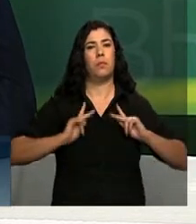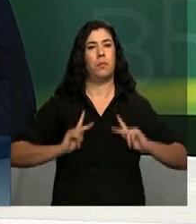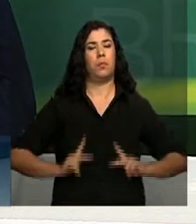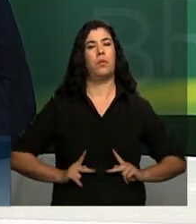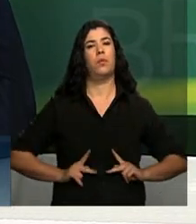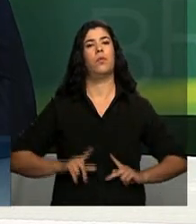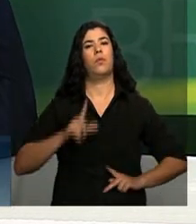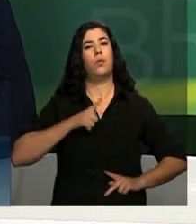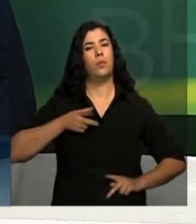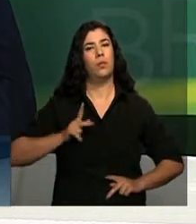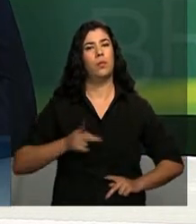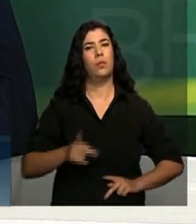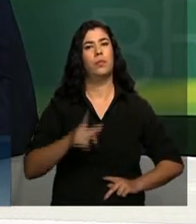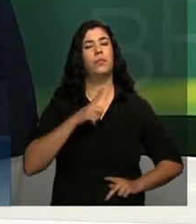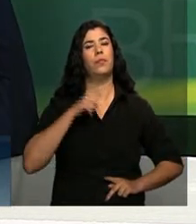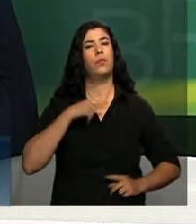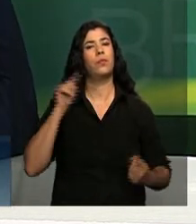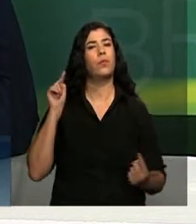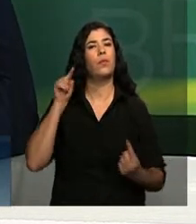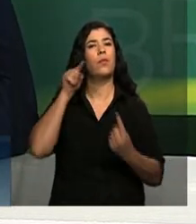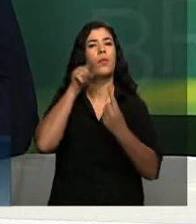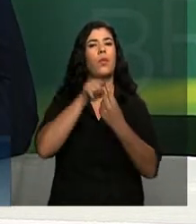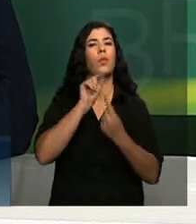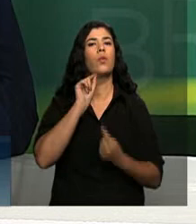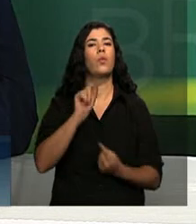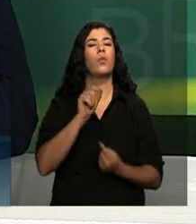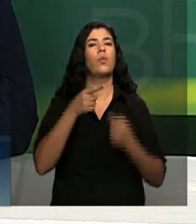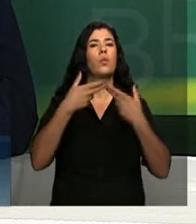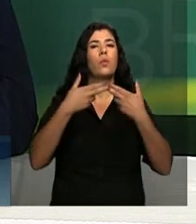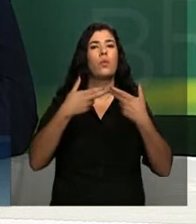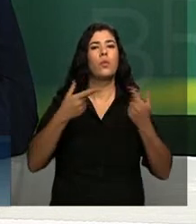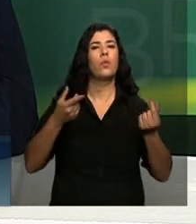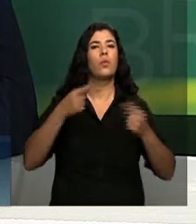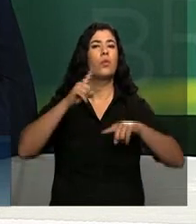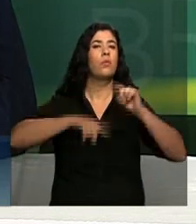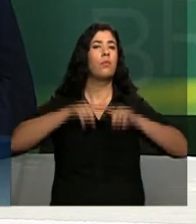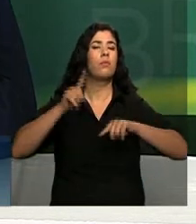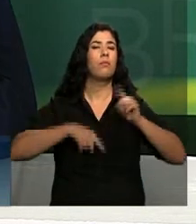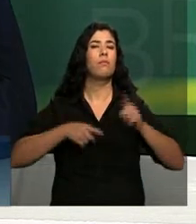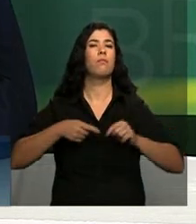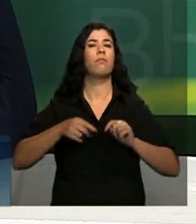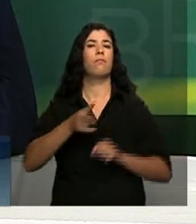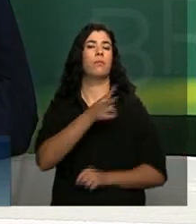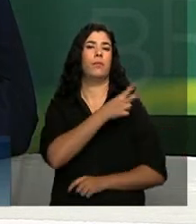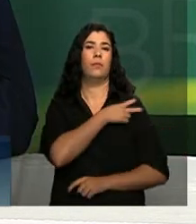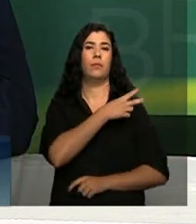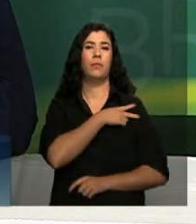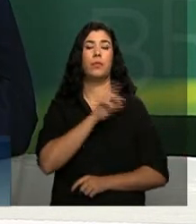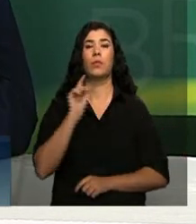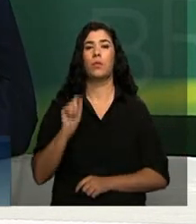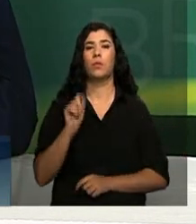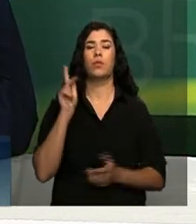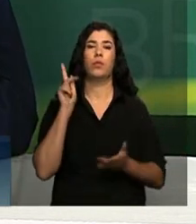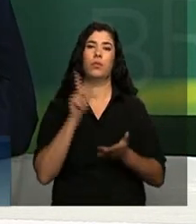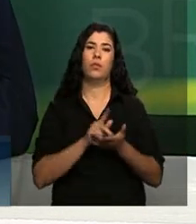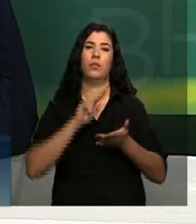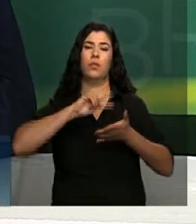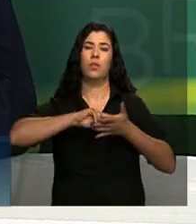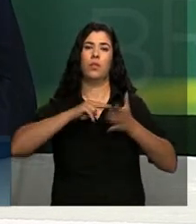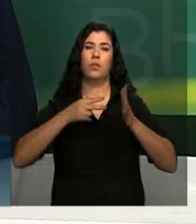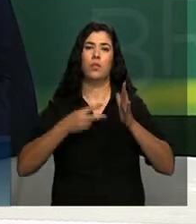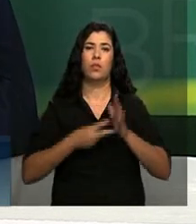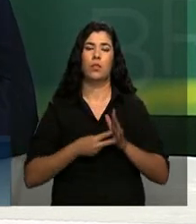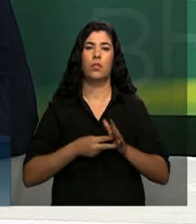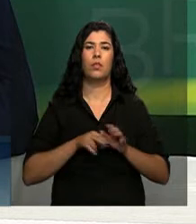postura que irá se nortear pelo critério técnico naquilo que significa